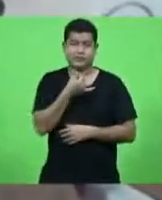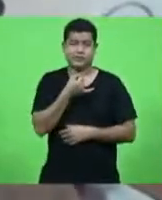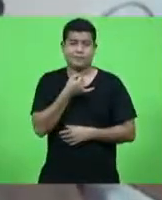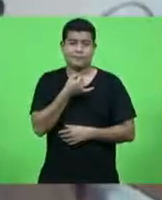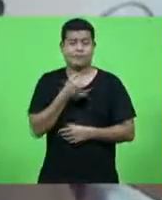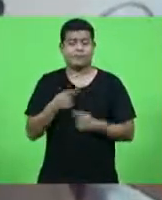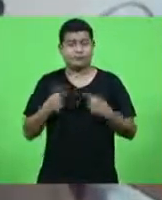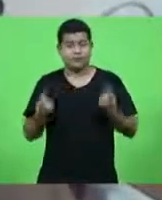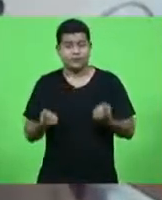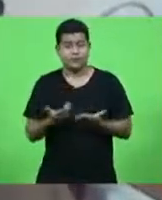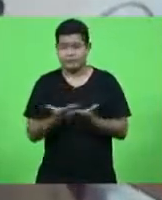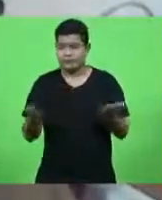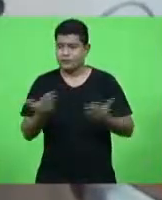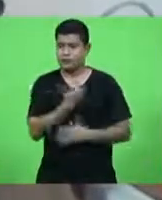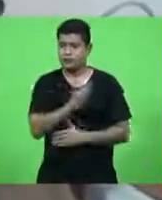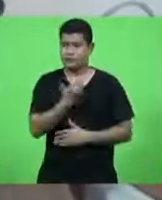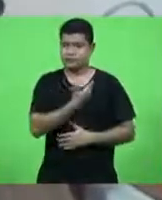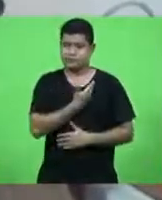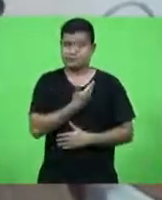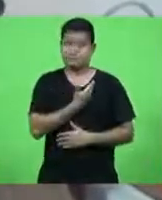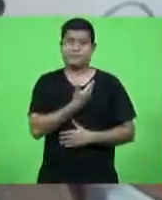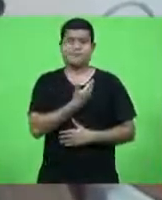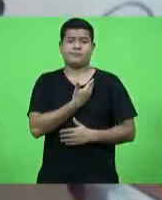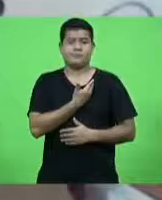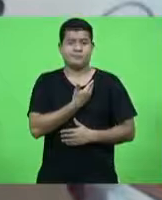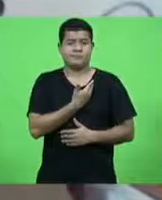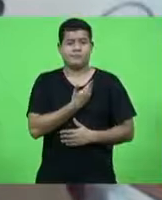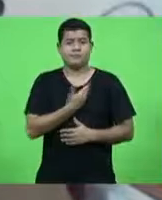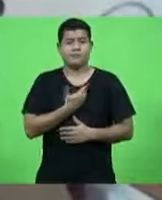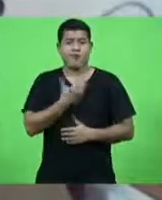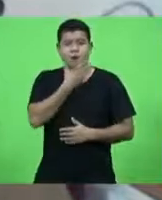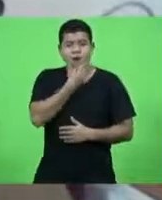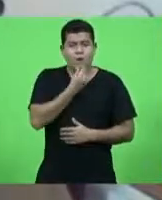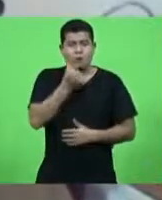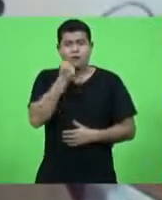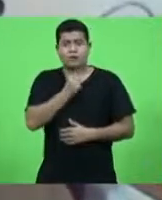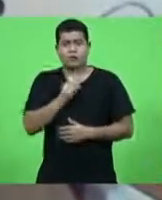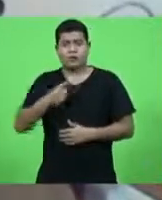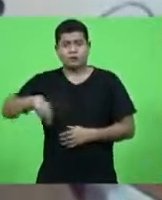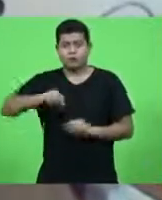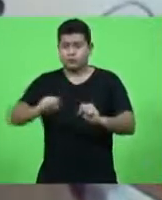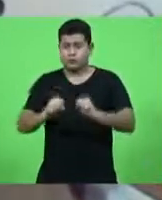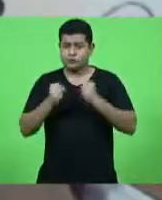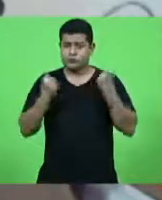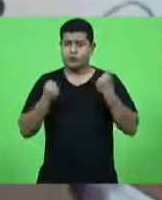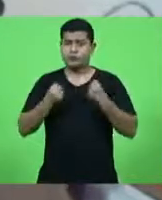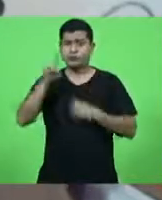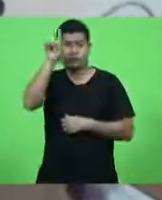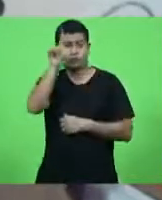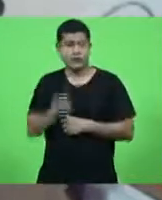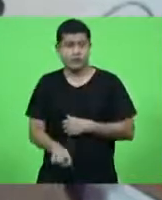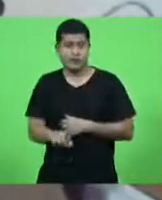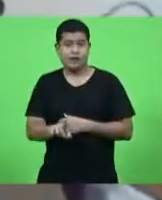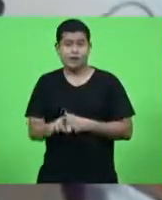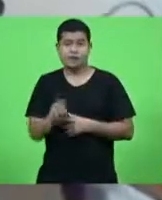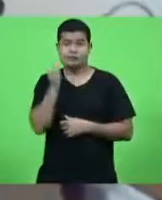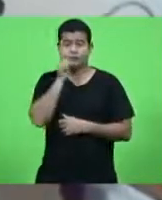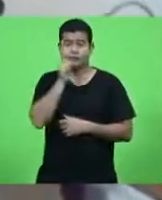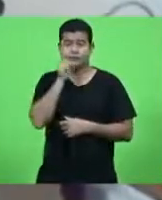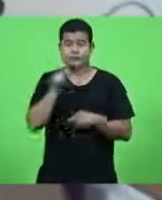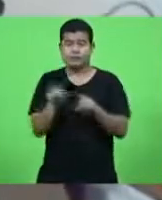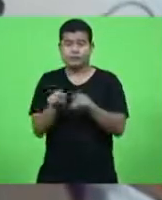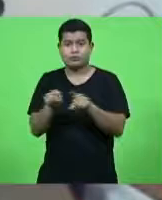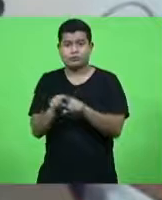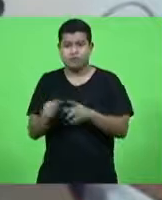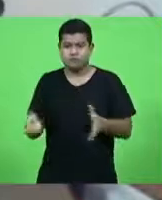minhas colegas, meus colegas, para defender o direito das mulheres e alavancar o potencial da liderança